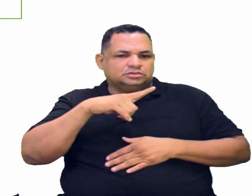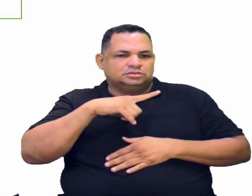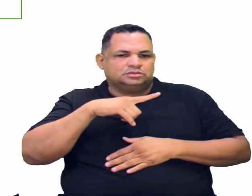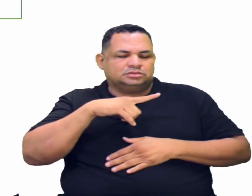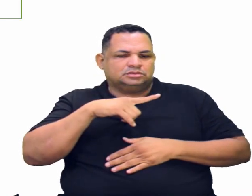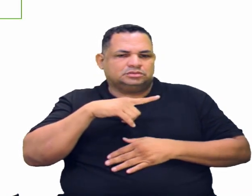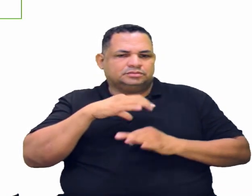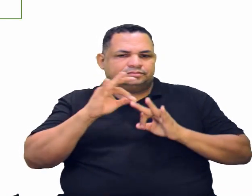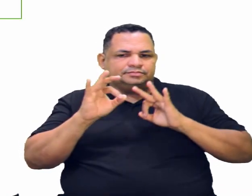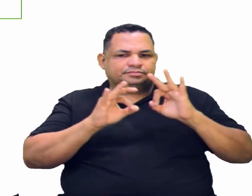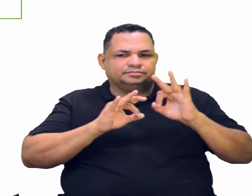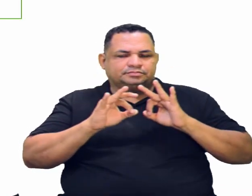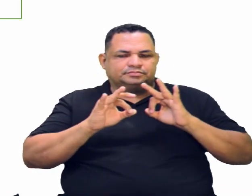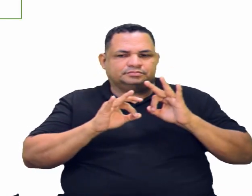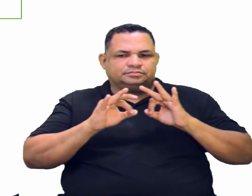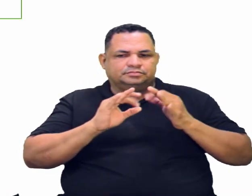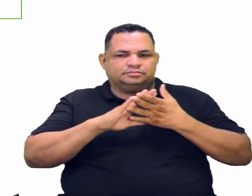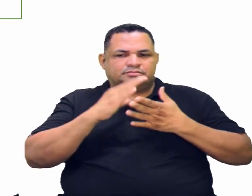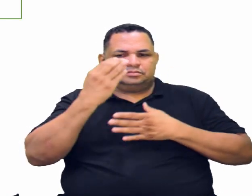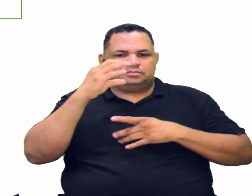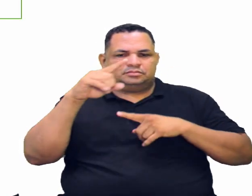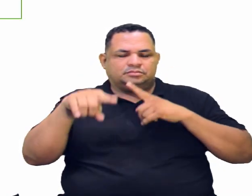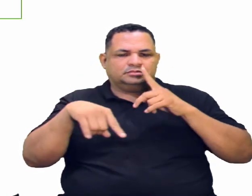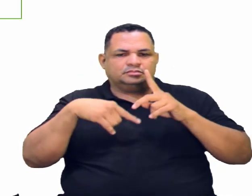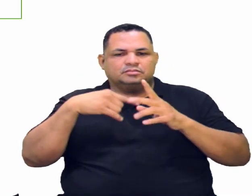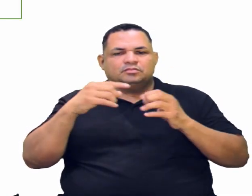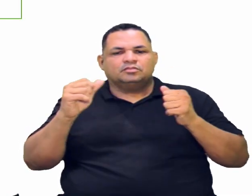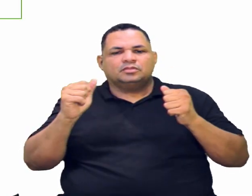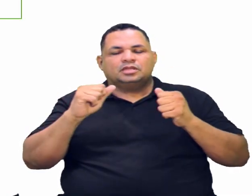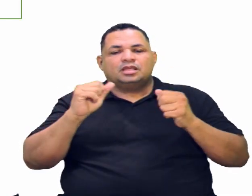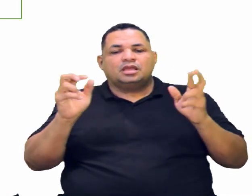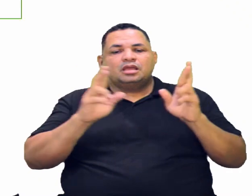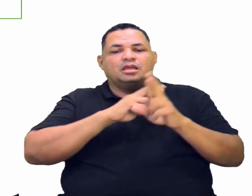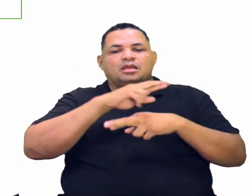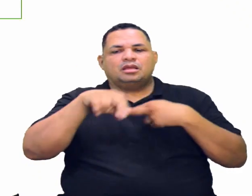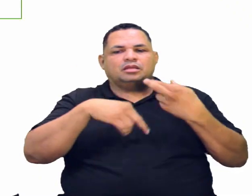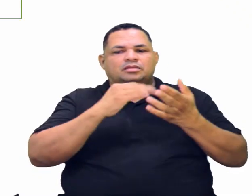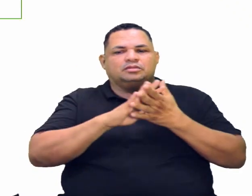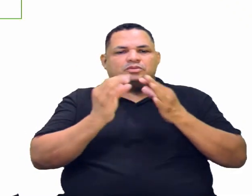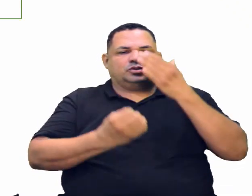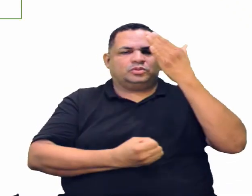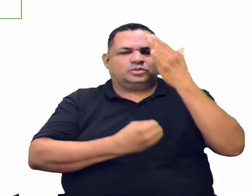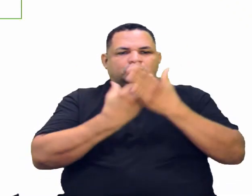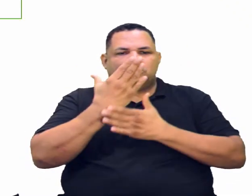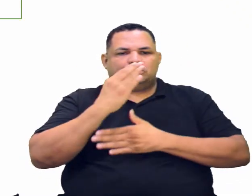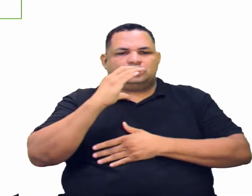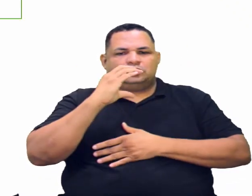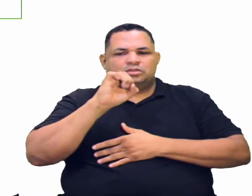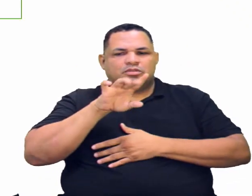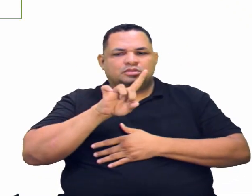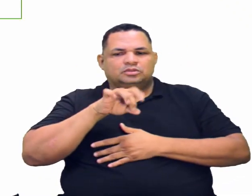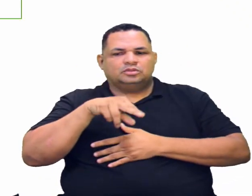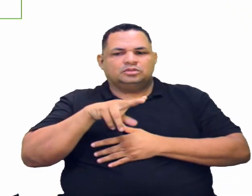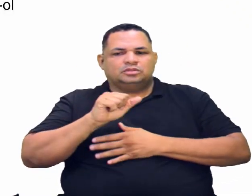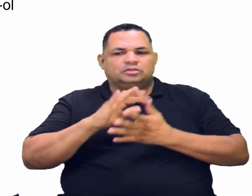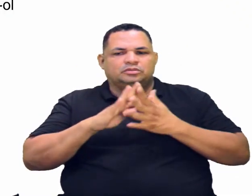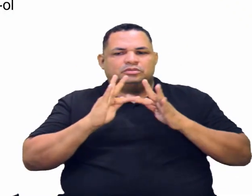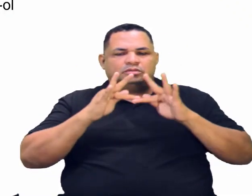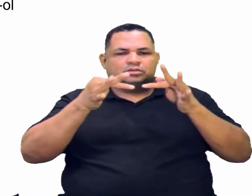ligada a um carbono do tipo secundário. Então, como a reação vai ocorrer aqui, vai formar cetona no final.